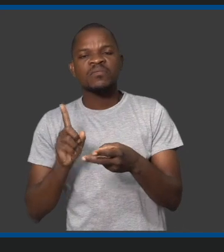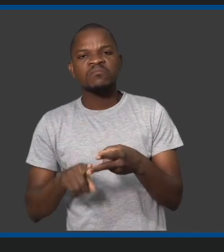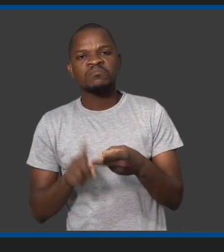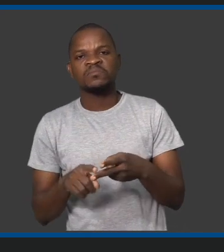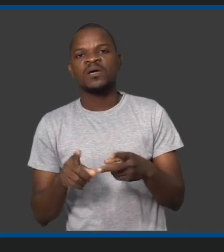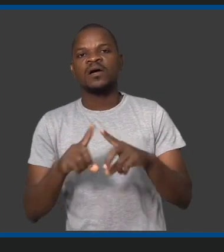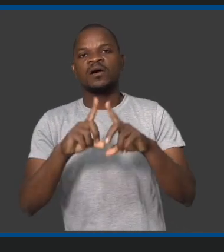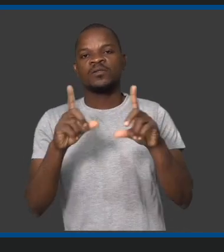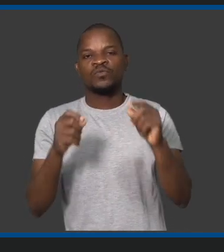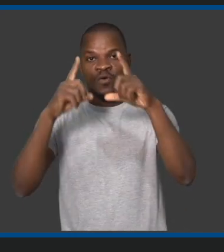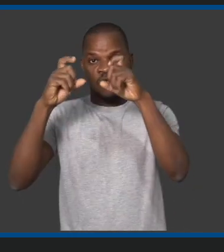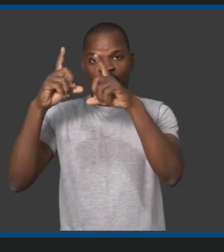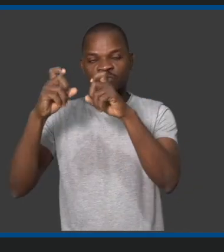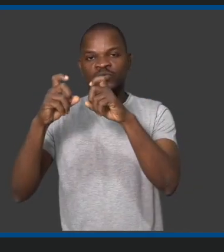categoria é a do fotojornalista. categorias.